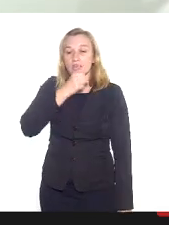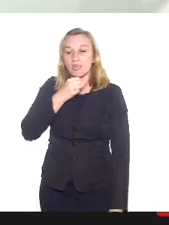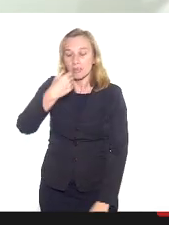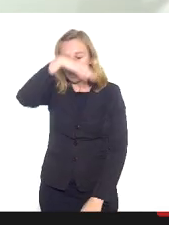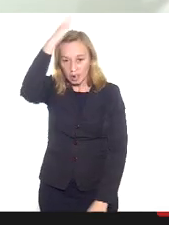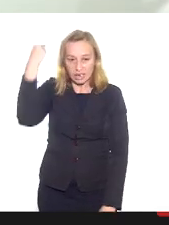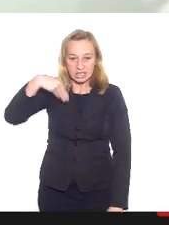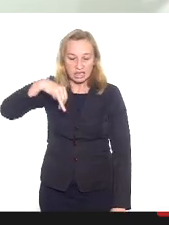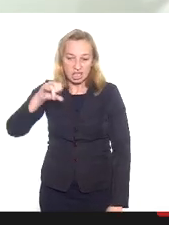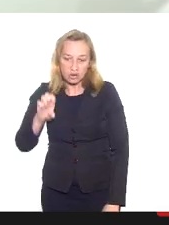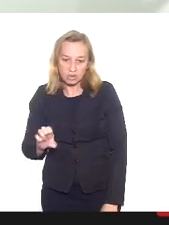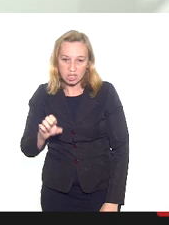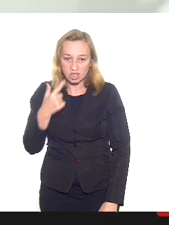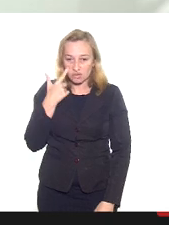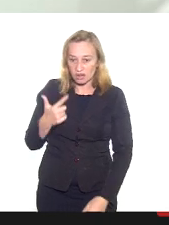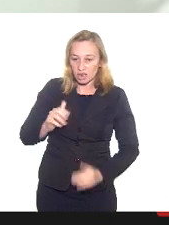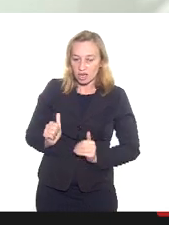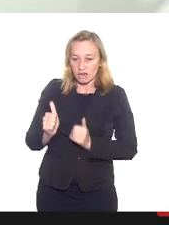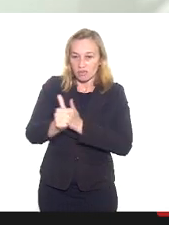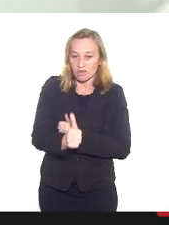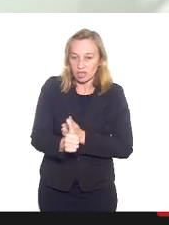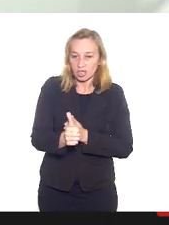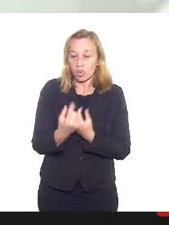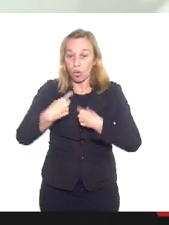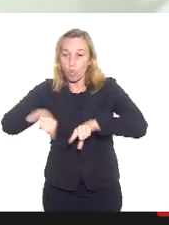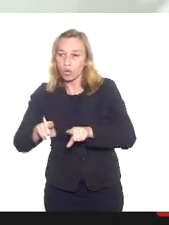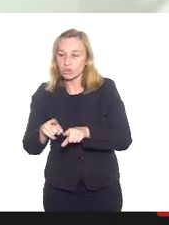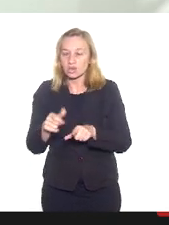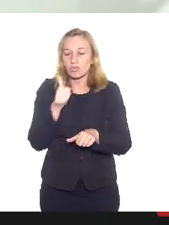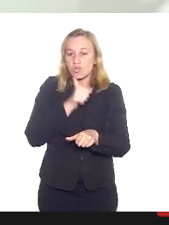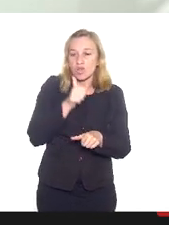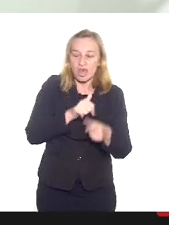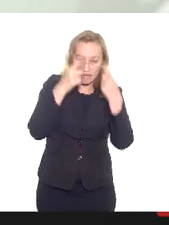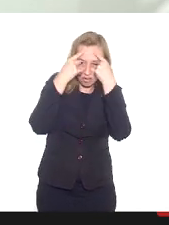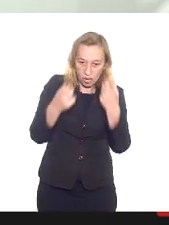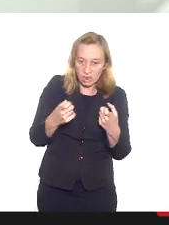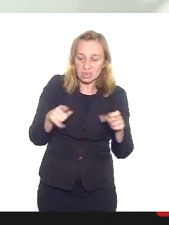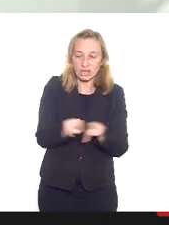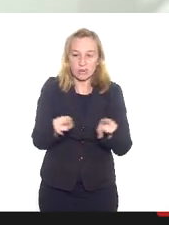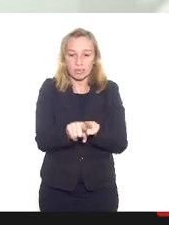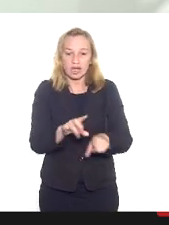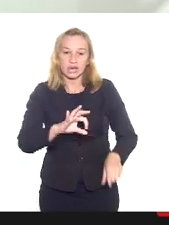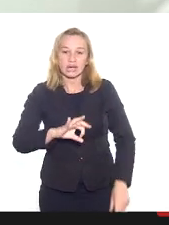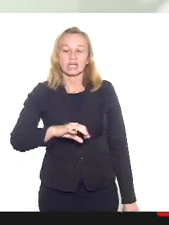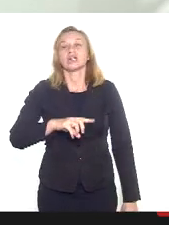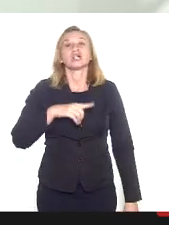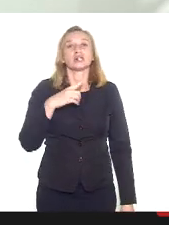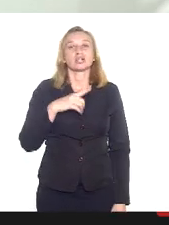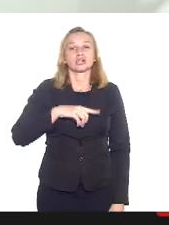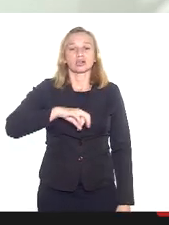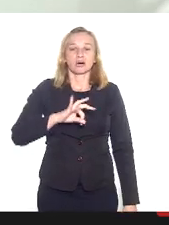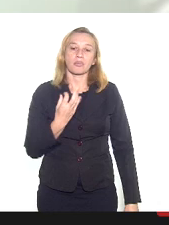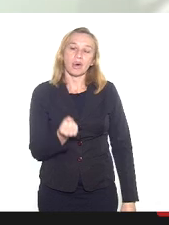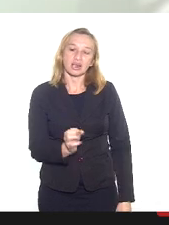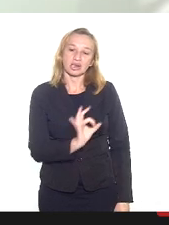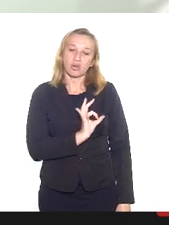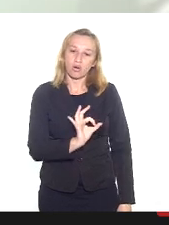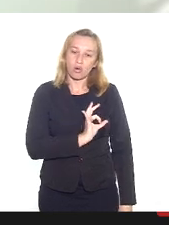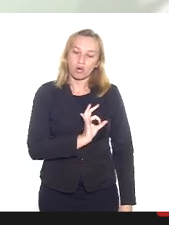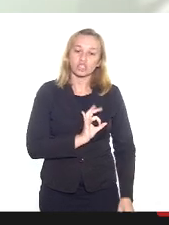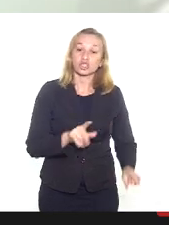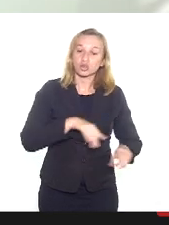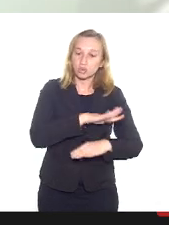desse enfrentamento ou combate à violência contra a mulher, a delegada Marta Rocha, todas nós que fazemos parte da comissão da mulher,